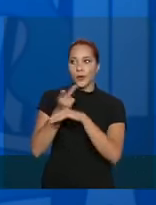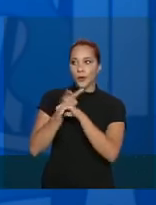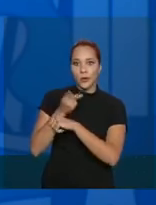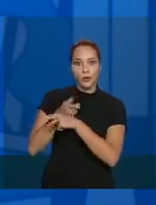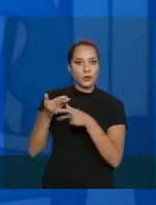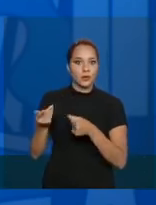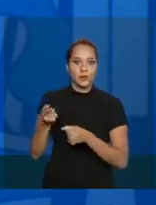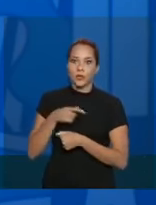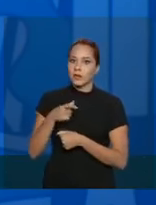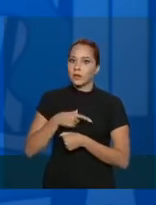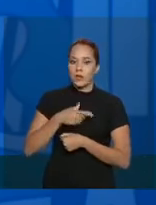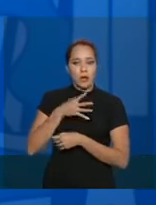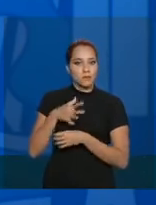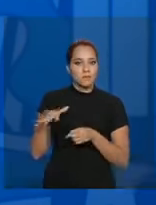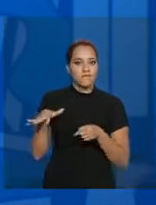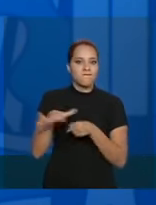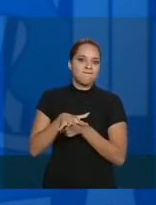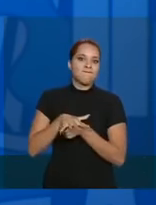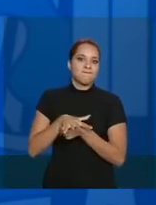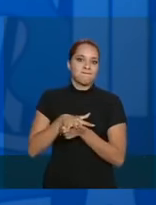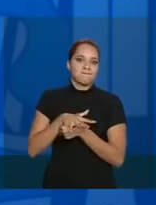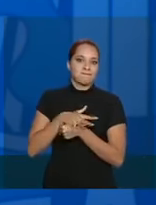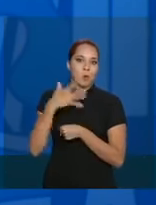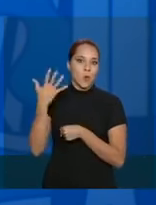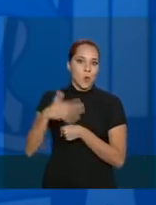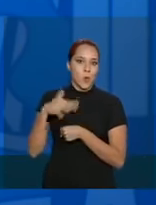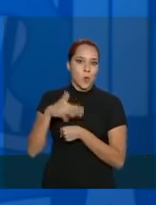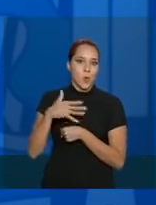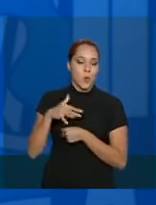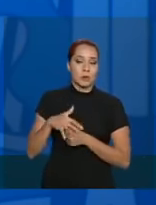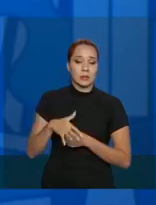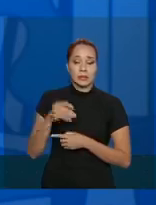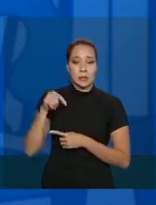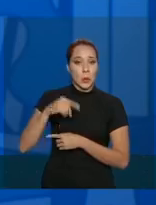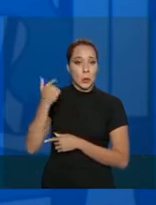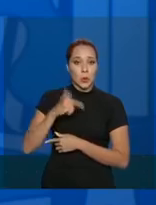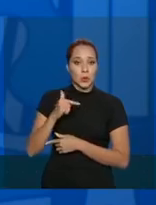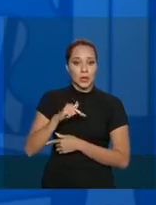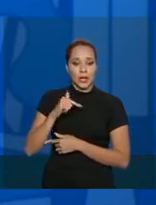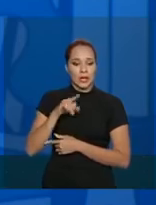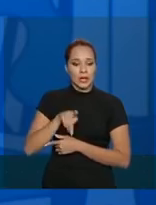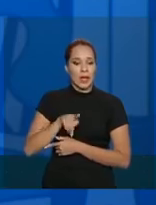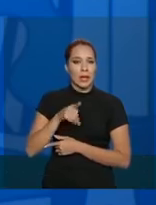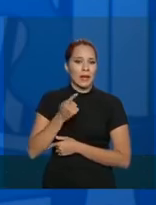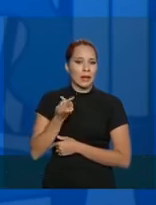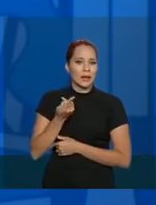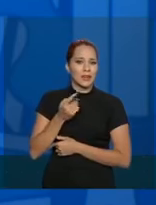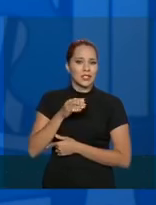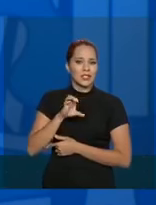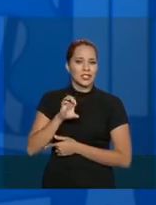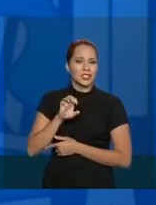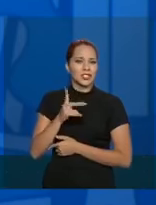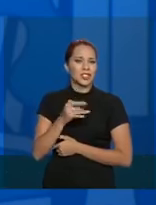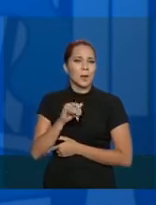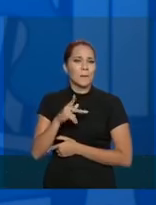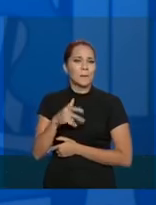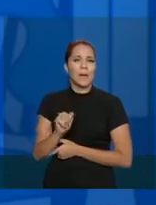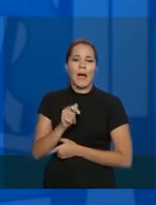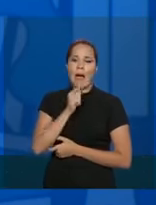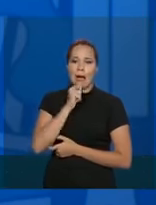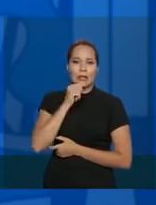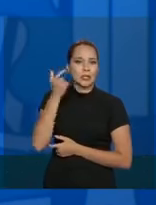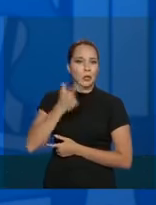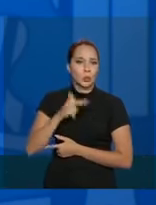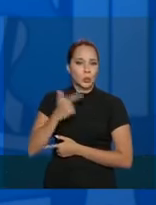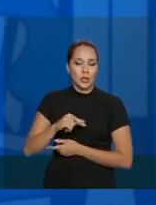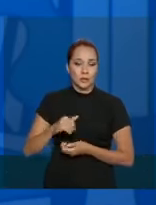superaquecido. Na verdade, não existe xepa ainda. O que a gente está vendo agora,